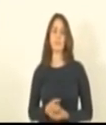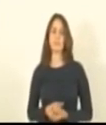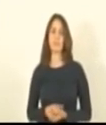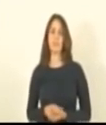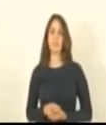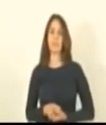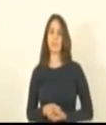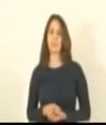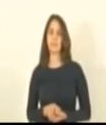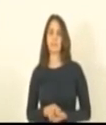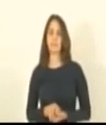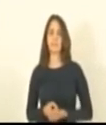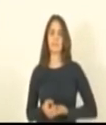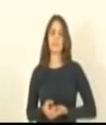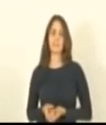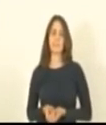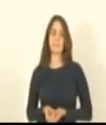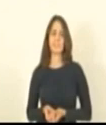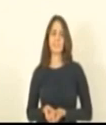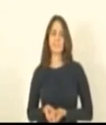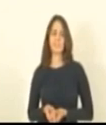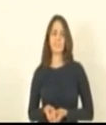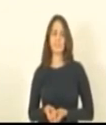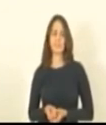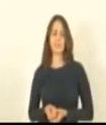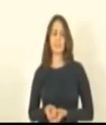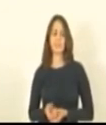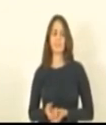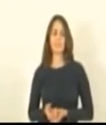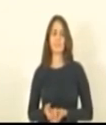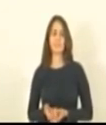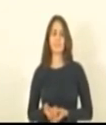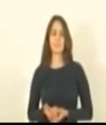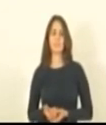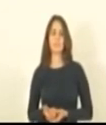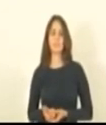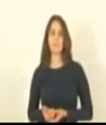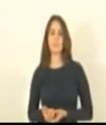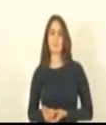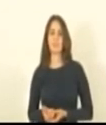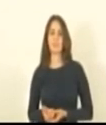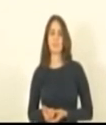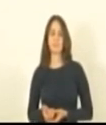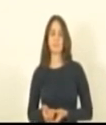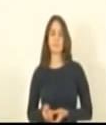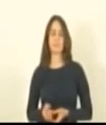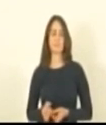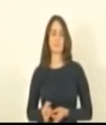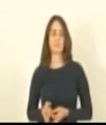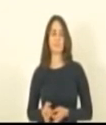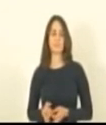nesse caso essa iniciativa seria do governo do Estado da Secretaria de Estado da Educação